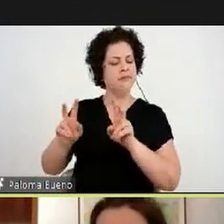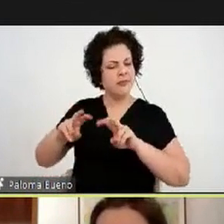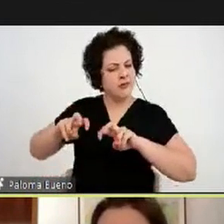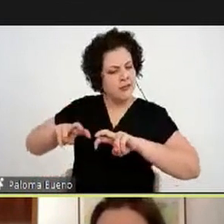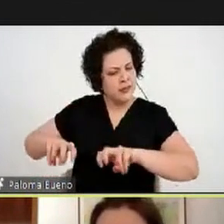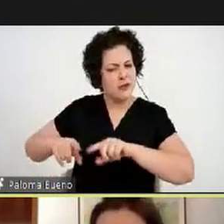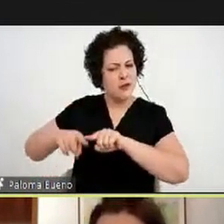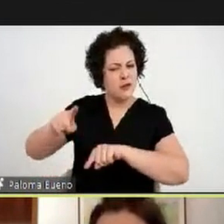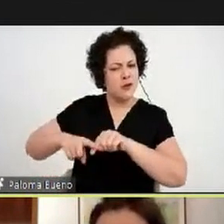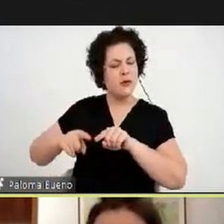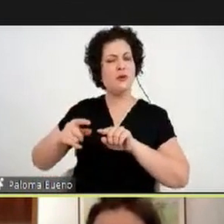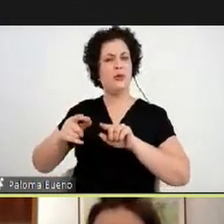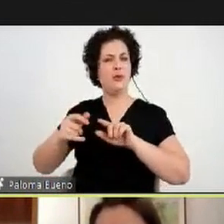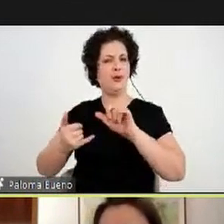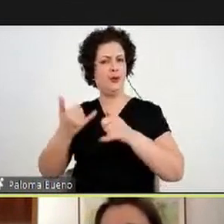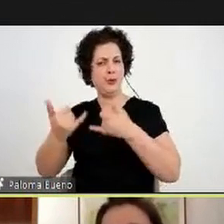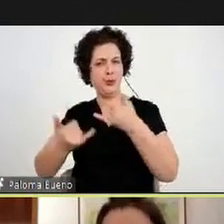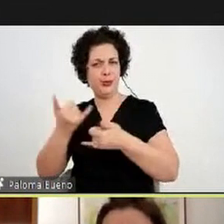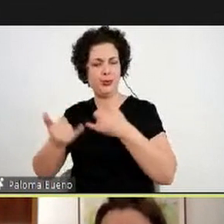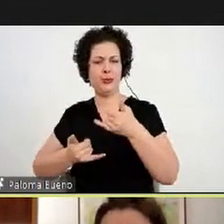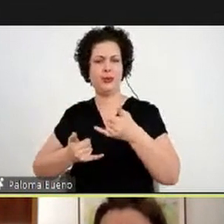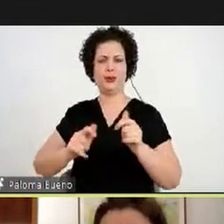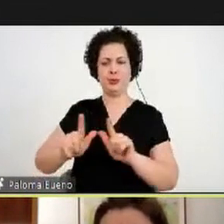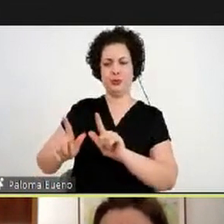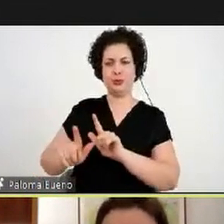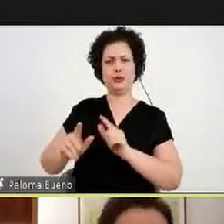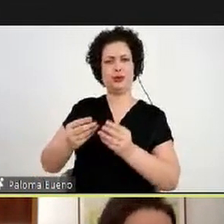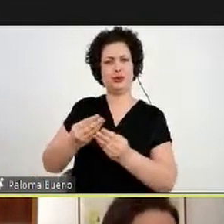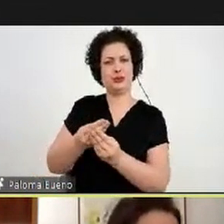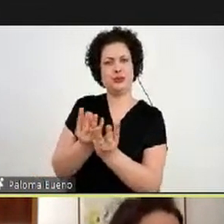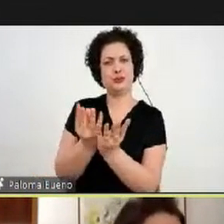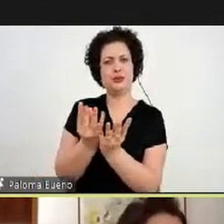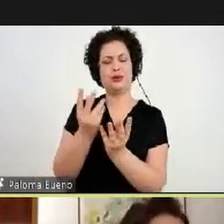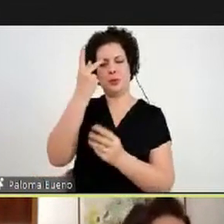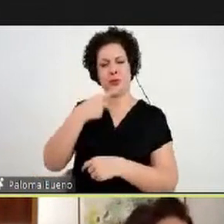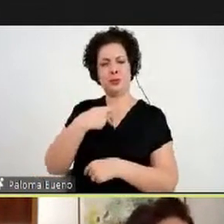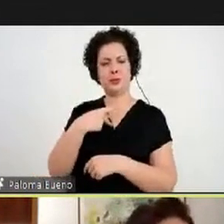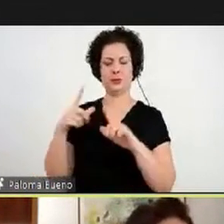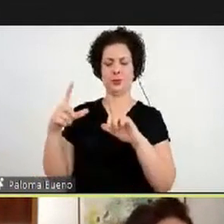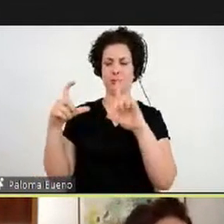materiais lúdicos referentes aos retratos e autorretratos,